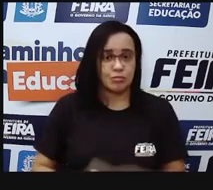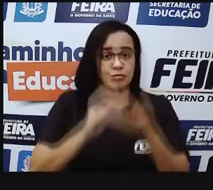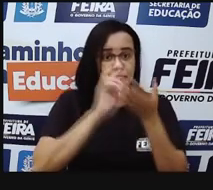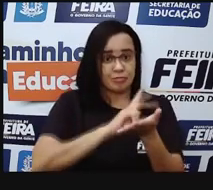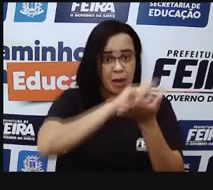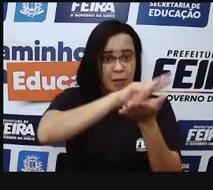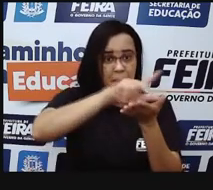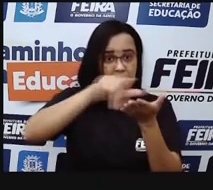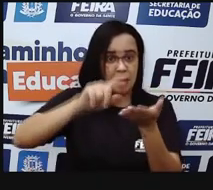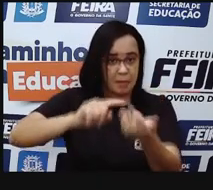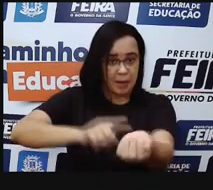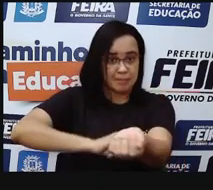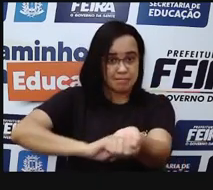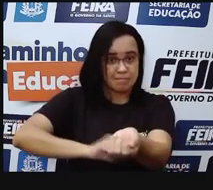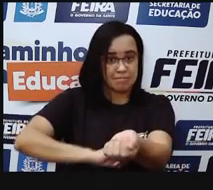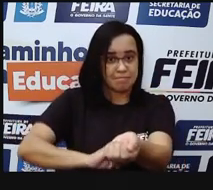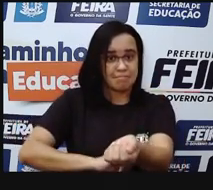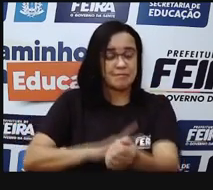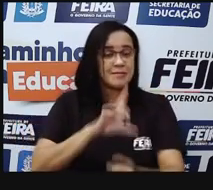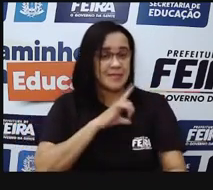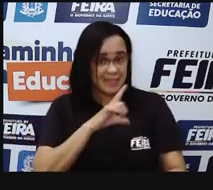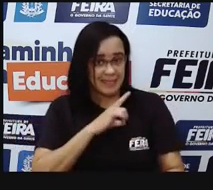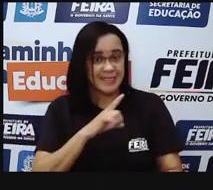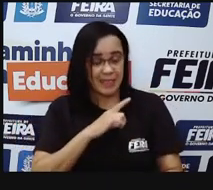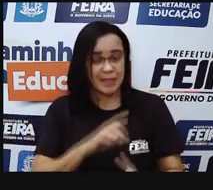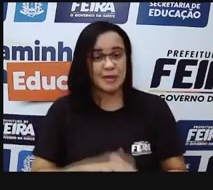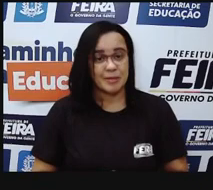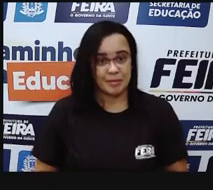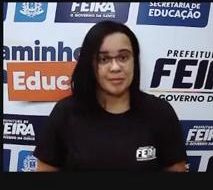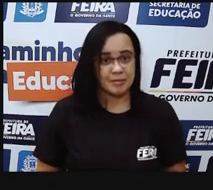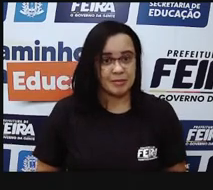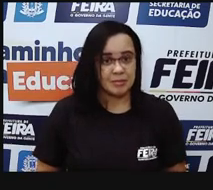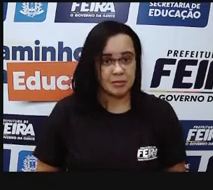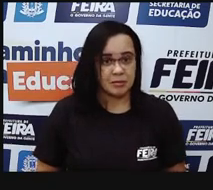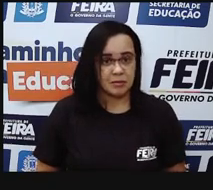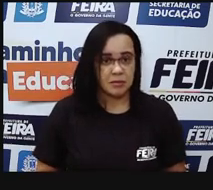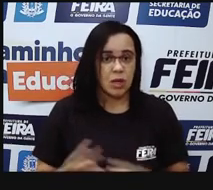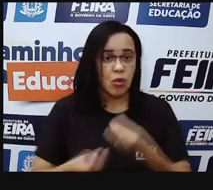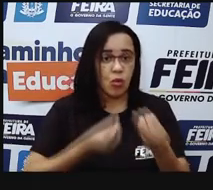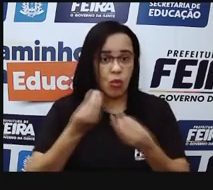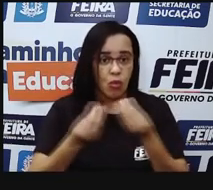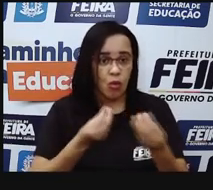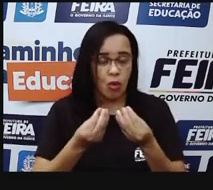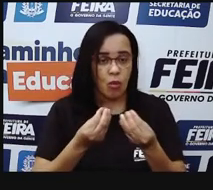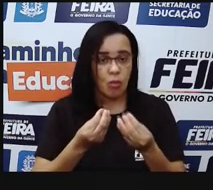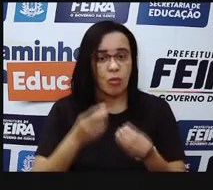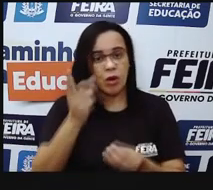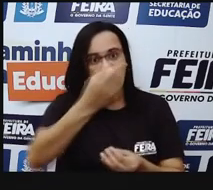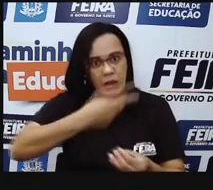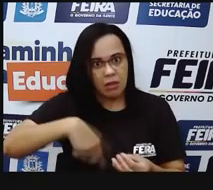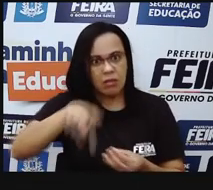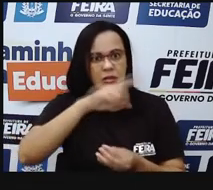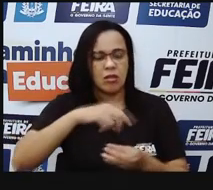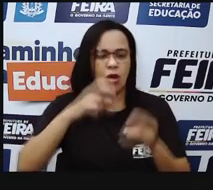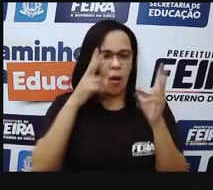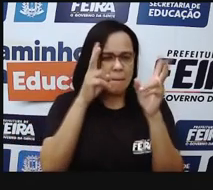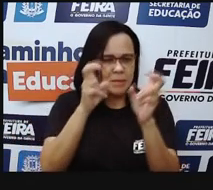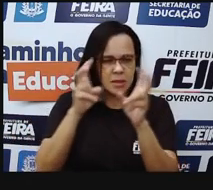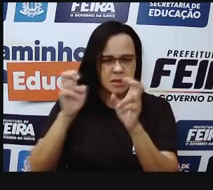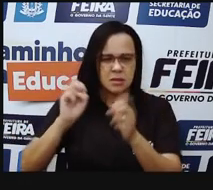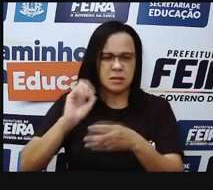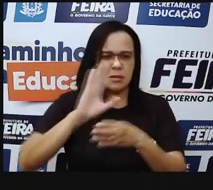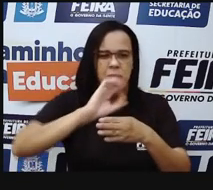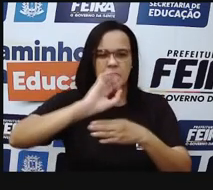né? Nesses corpúsculos, fazendo com que a gente consiga perceber o ambiente ao nosso amor.